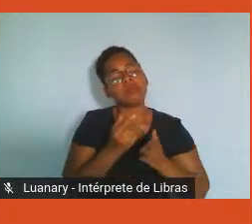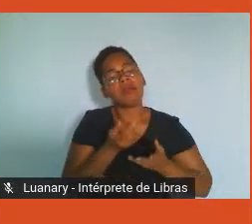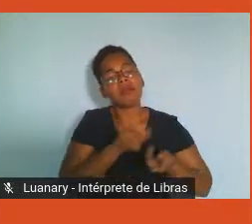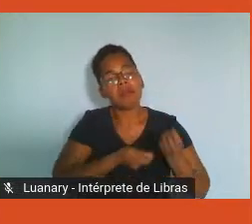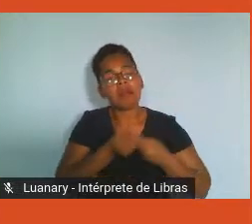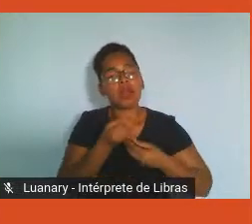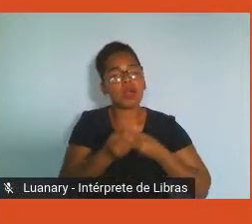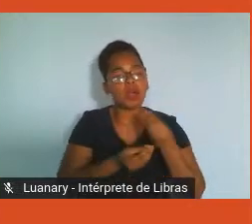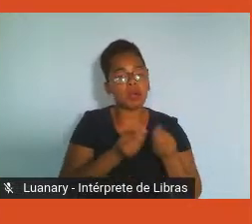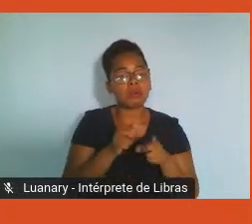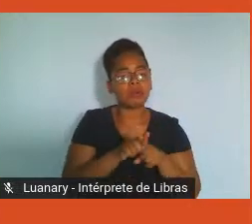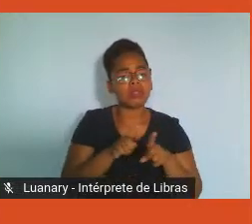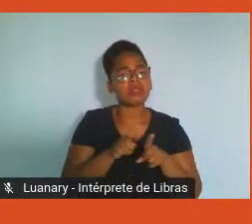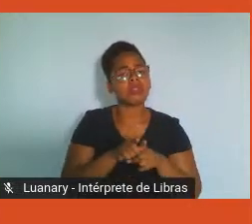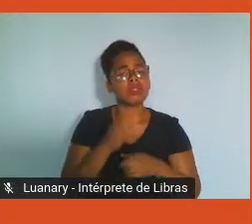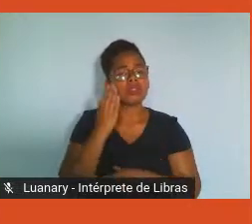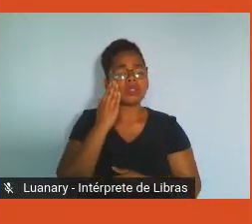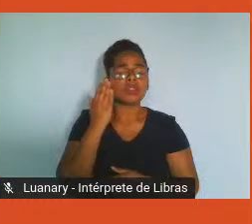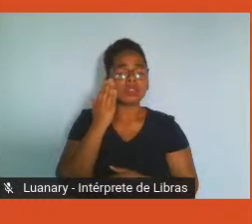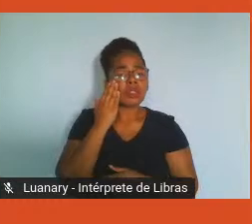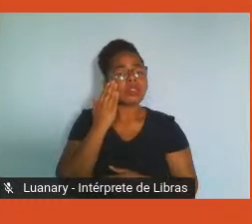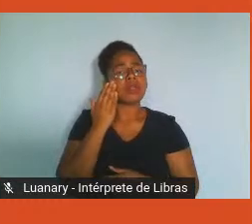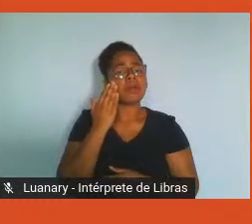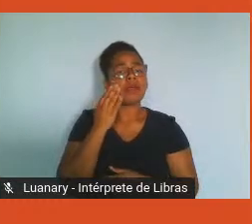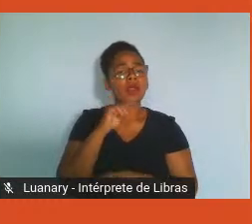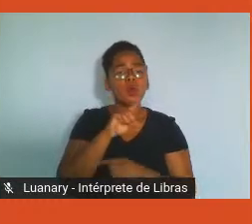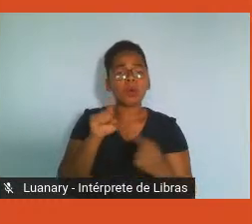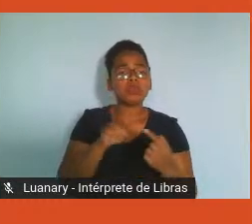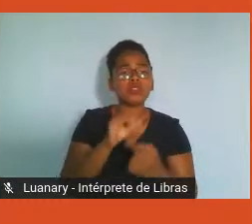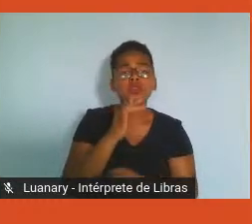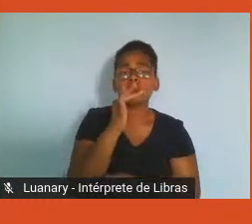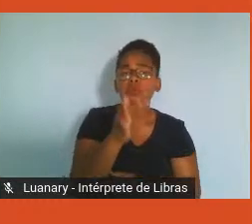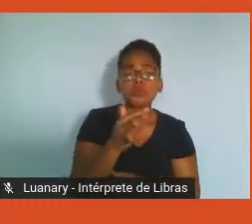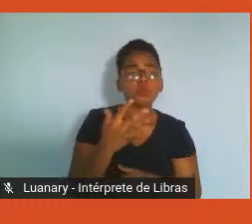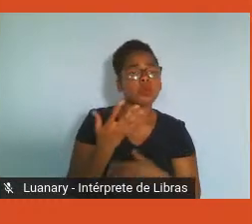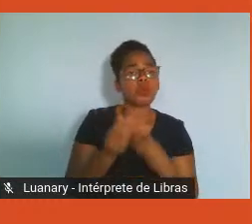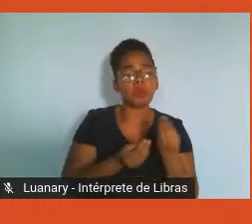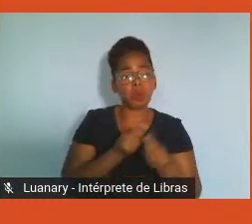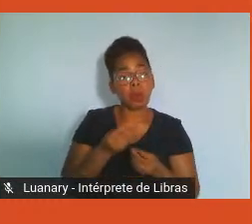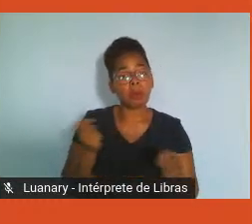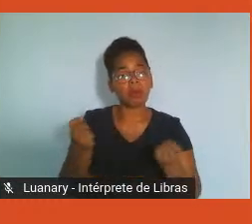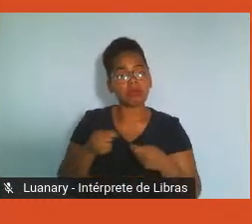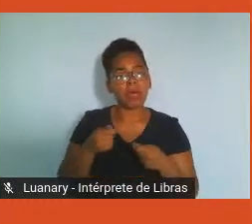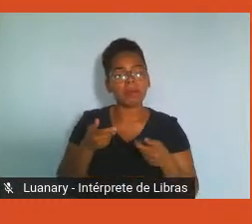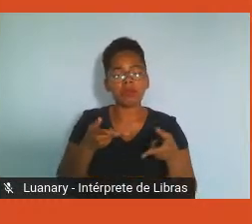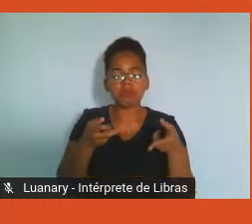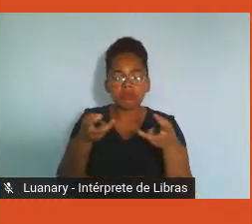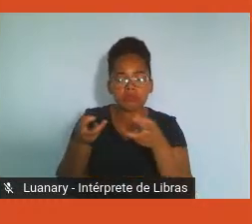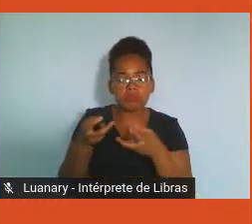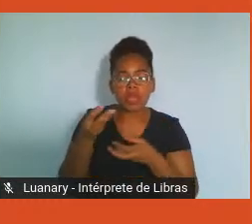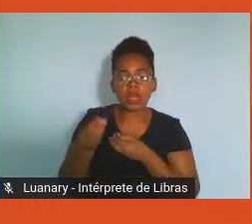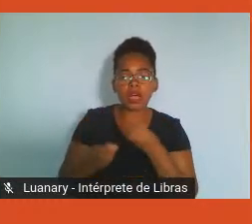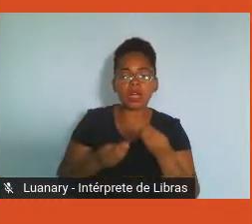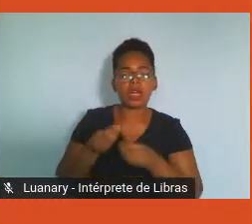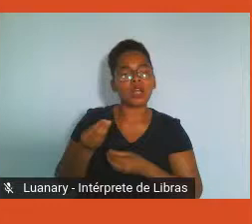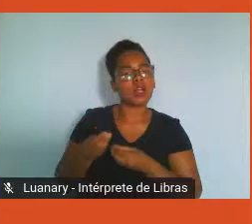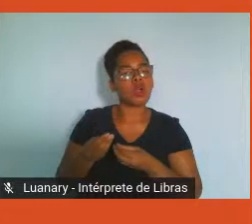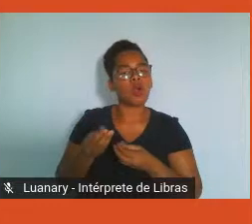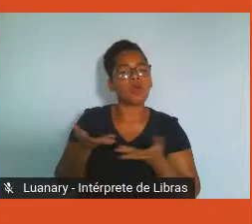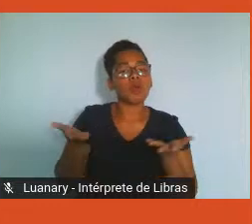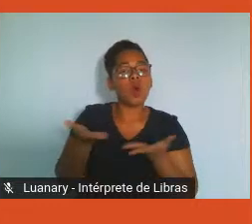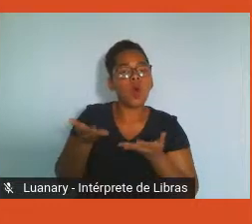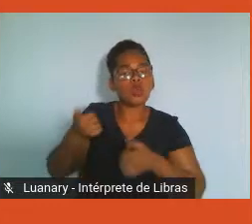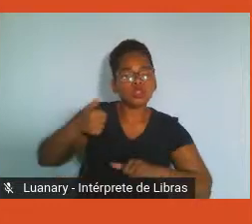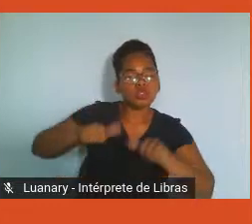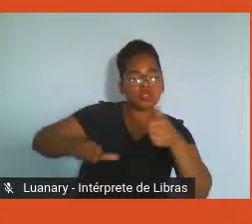isso para ajudar a identificar esse perfil do ambiente, para definir também algumas metodologias para fazer realmente